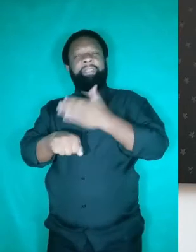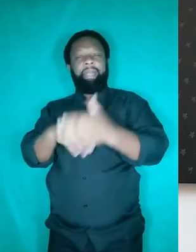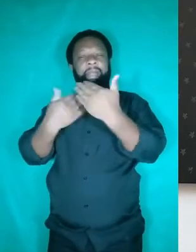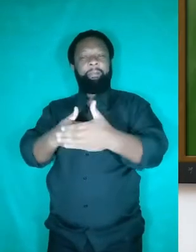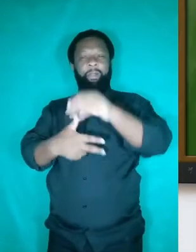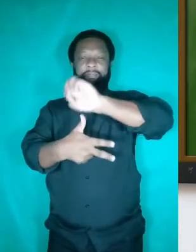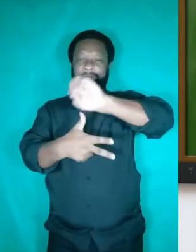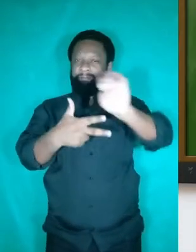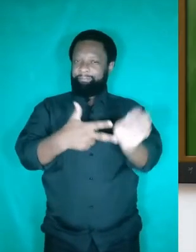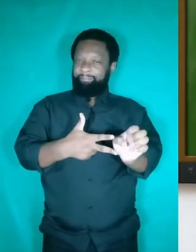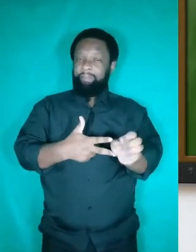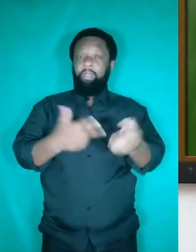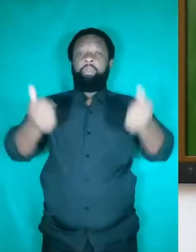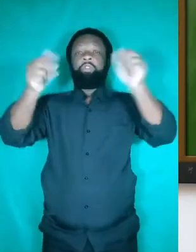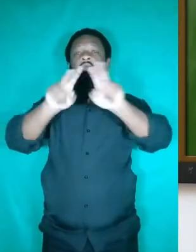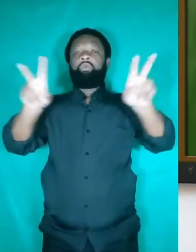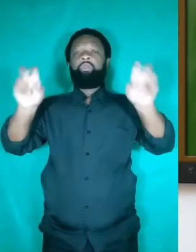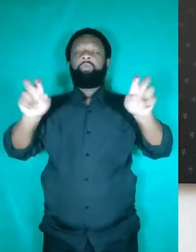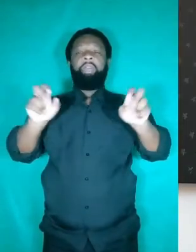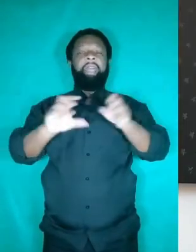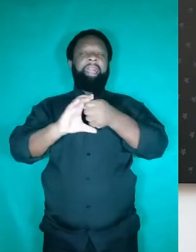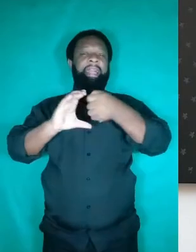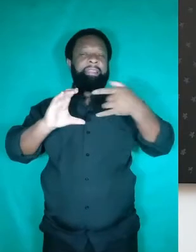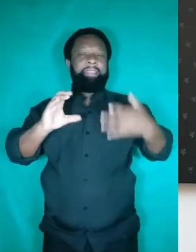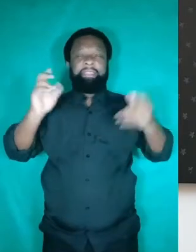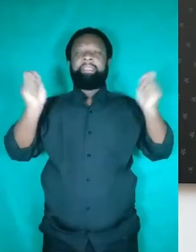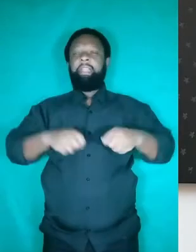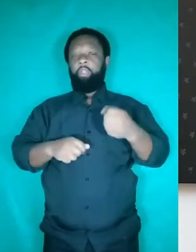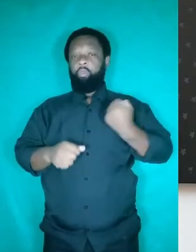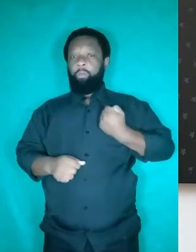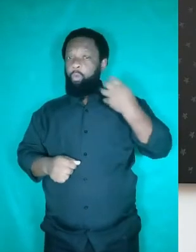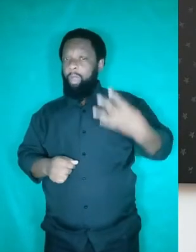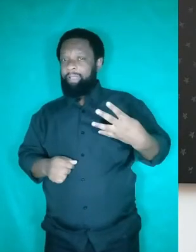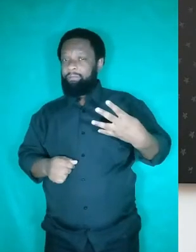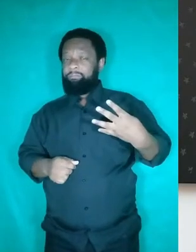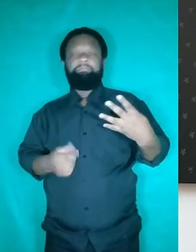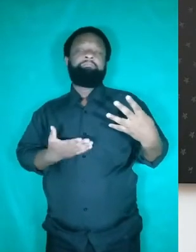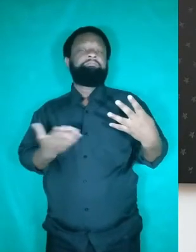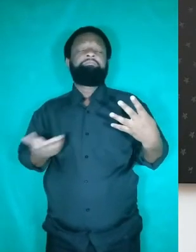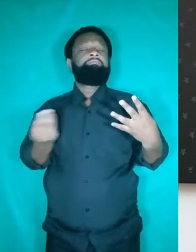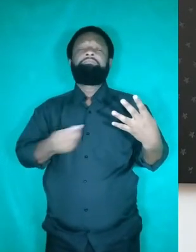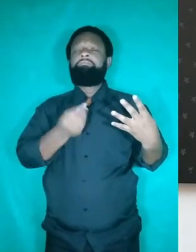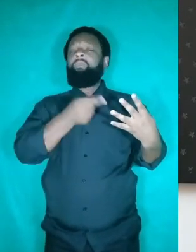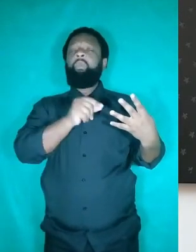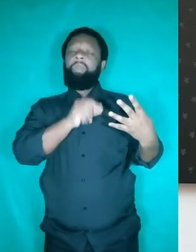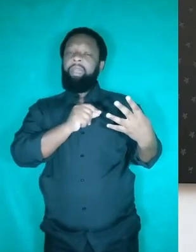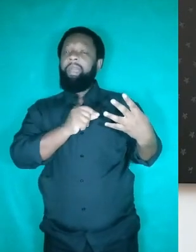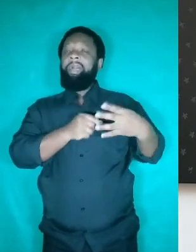estou aqui para falar sobre a competência 4. Para começar, vamos ver qual é o objeto de